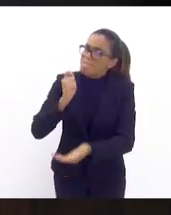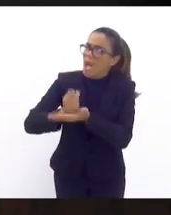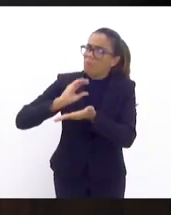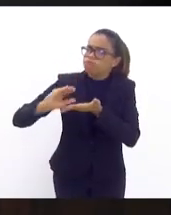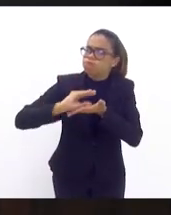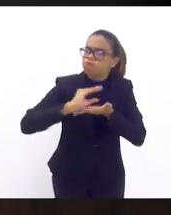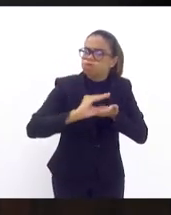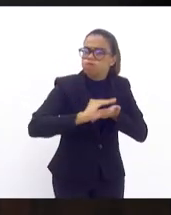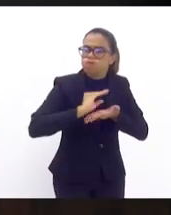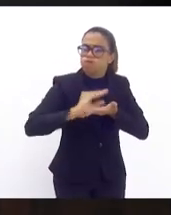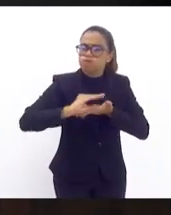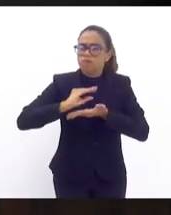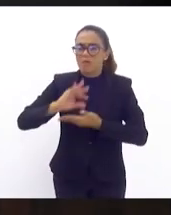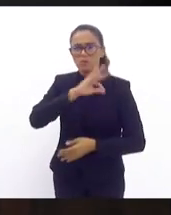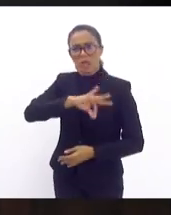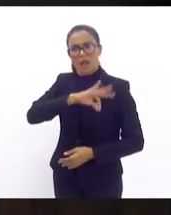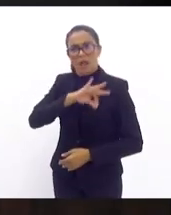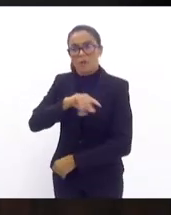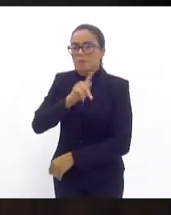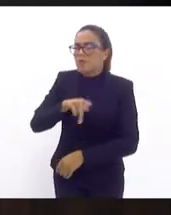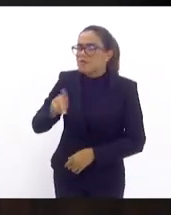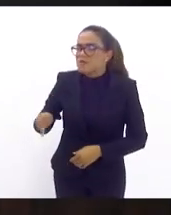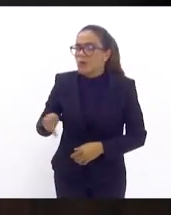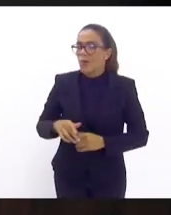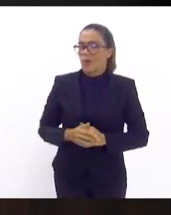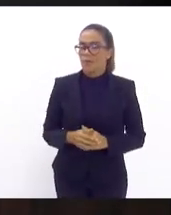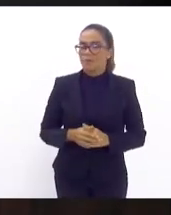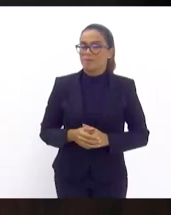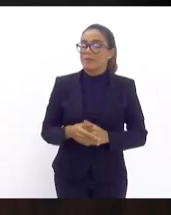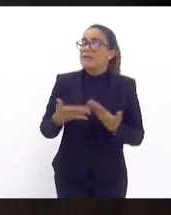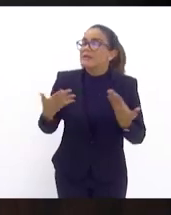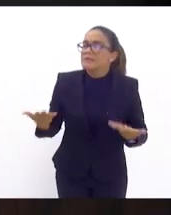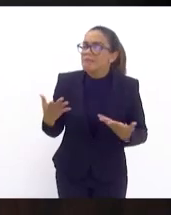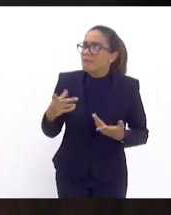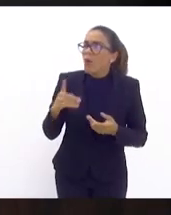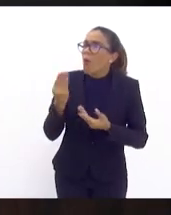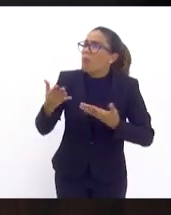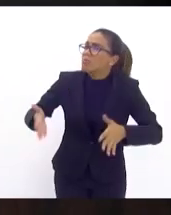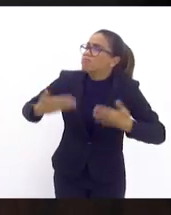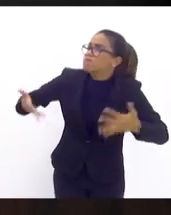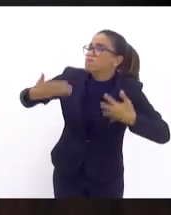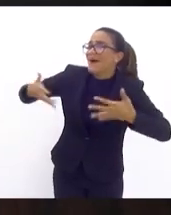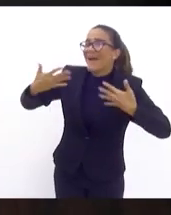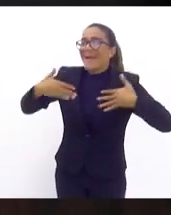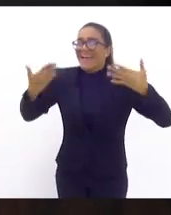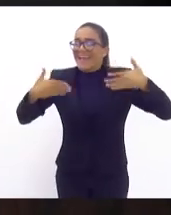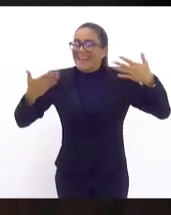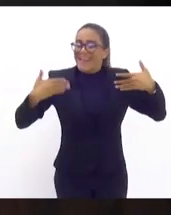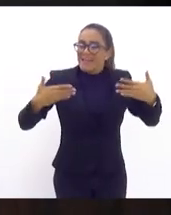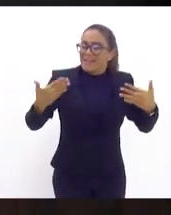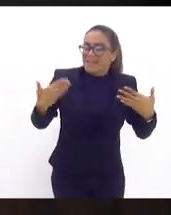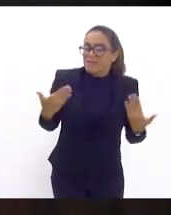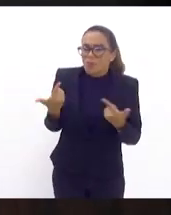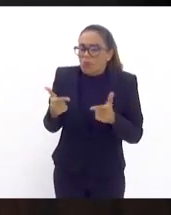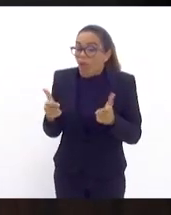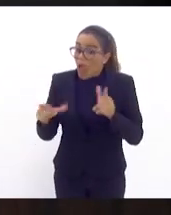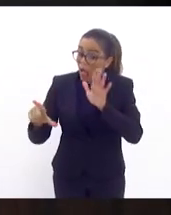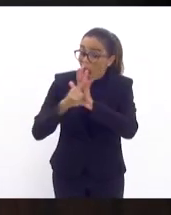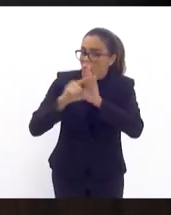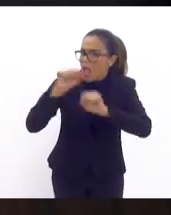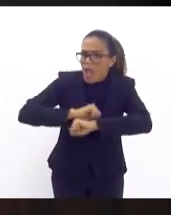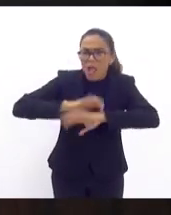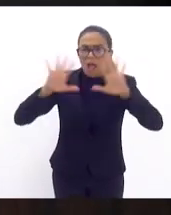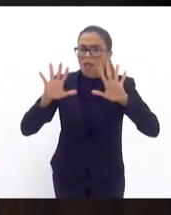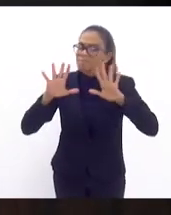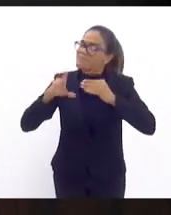professor não é bem remunerado deputado Serginho deputado dos Cláudios não existe a motivação e a lei é bem clara tem que